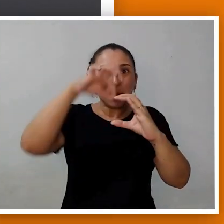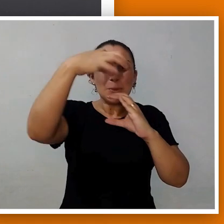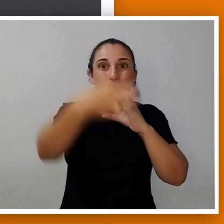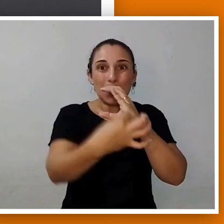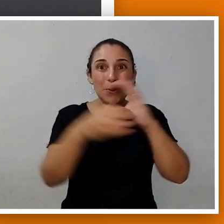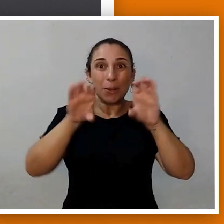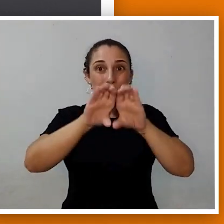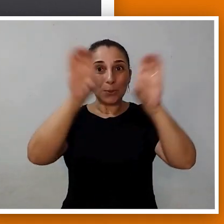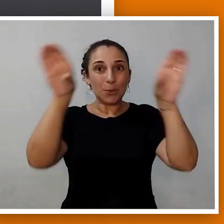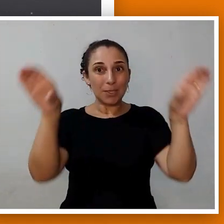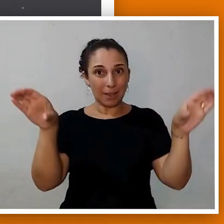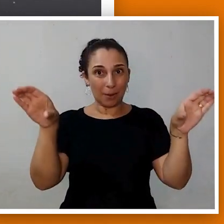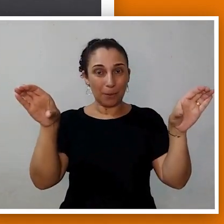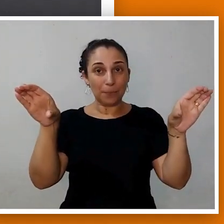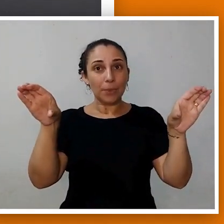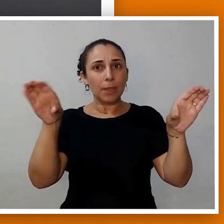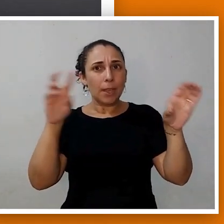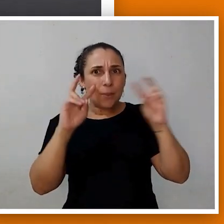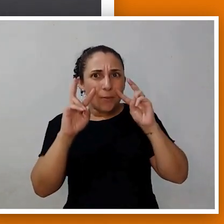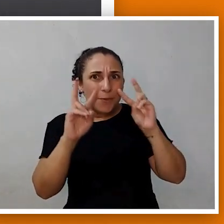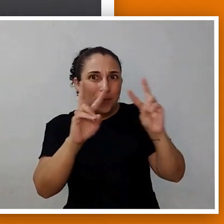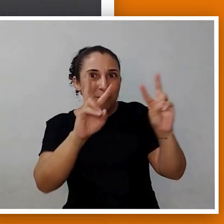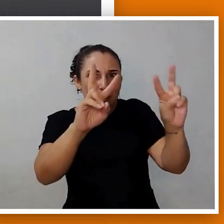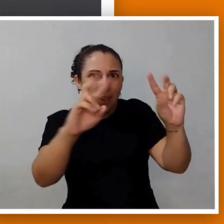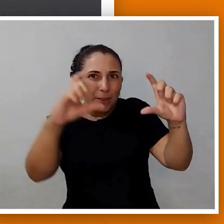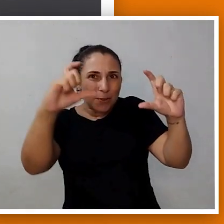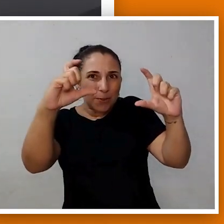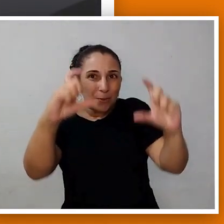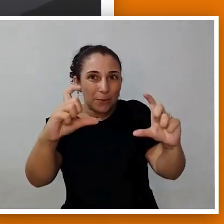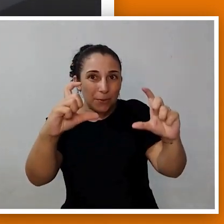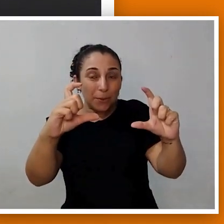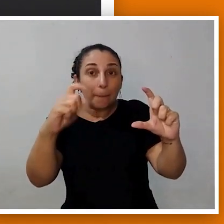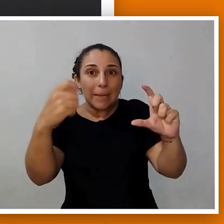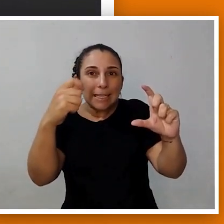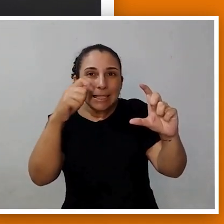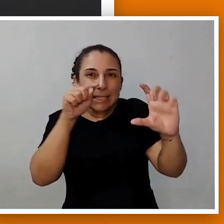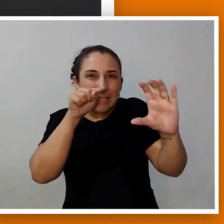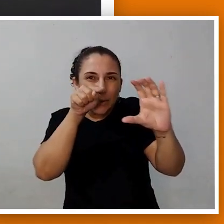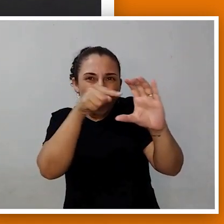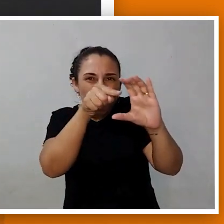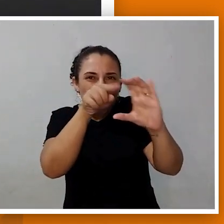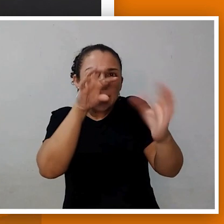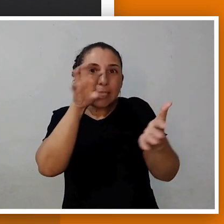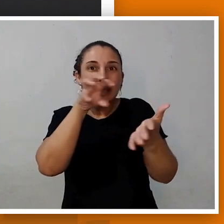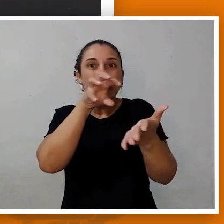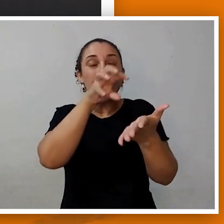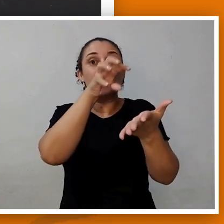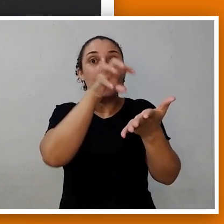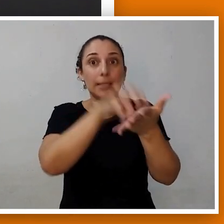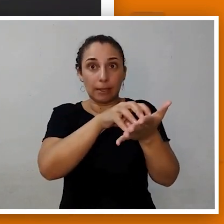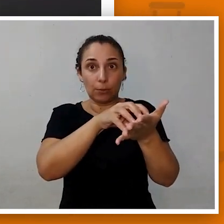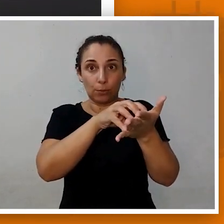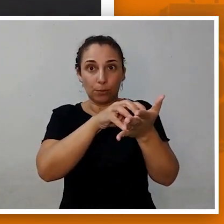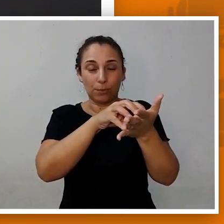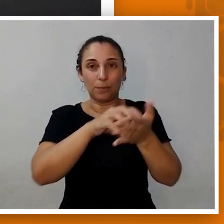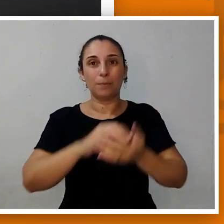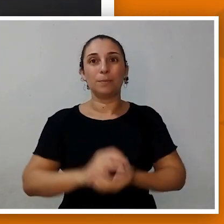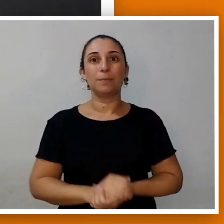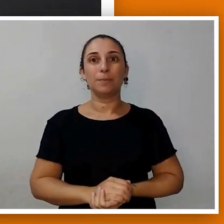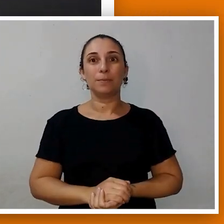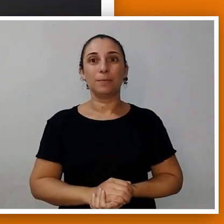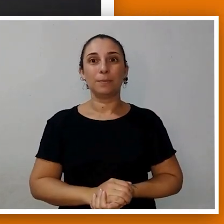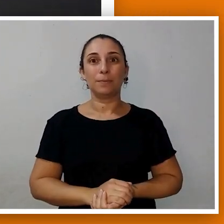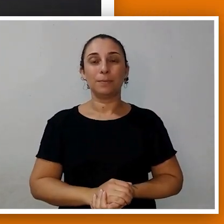Saturno no céu. Está vendo, pessoal? Para conseguir fazer essa foto, eu tive que posicionar o centro da lente exatamente